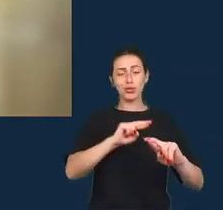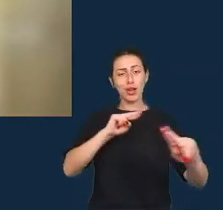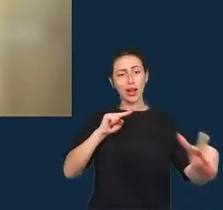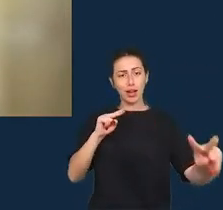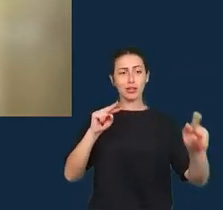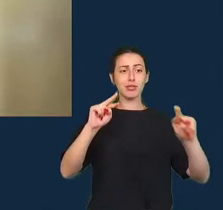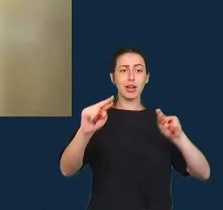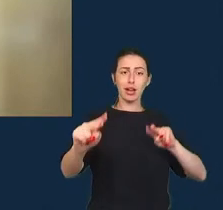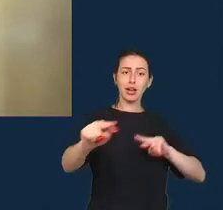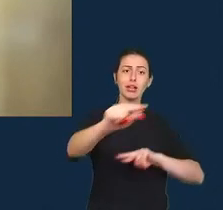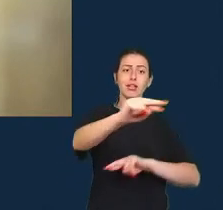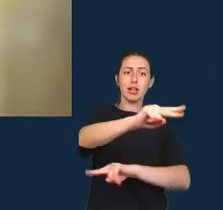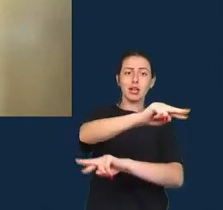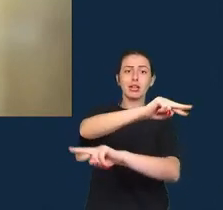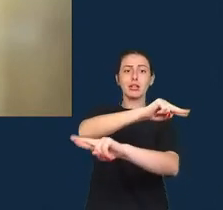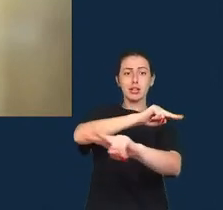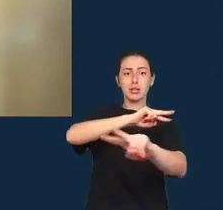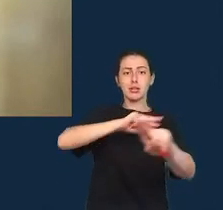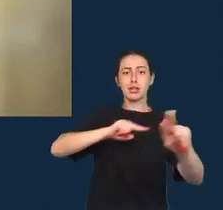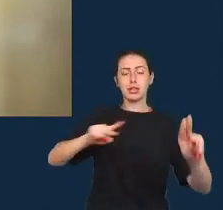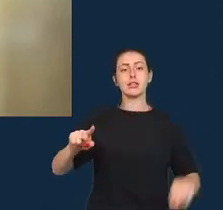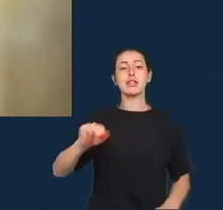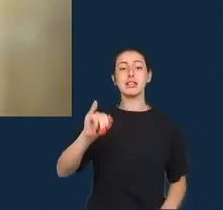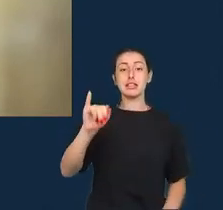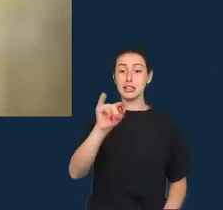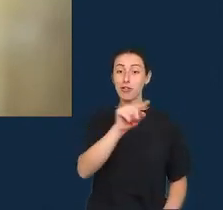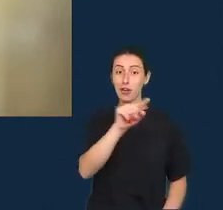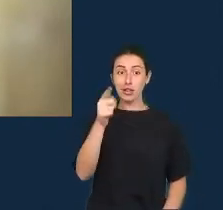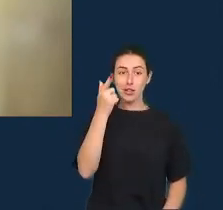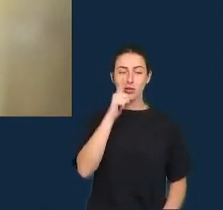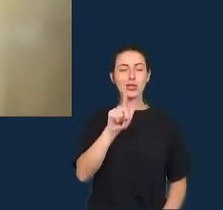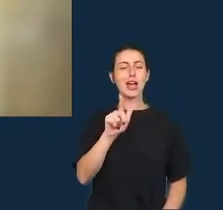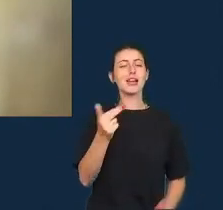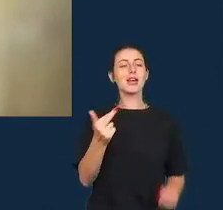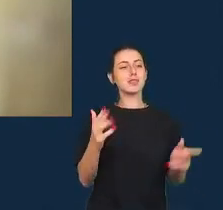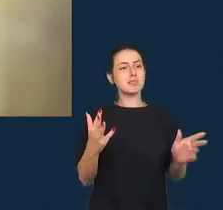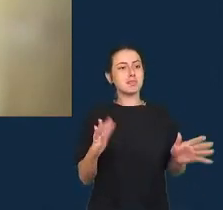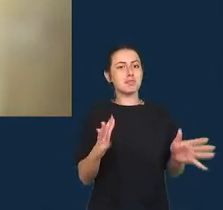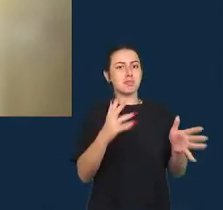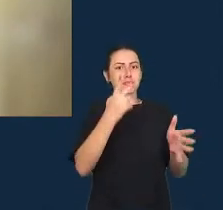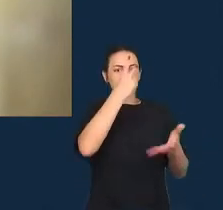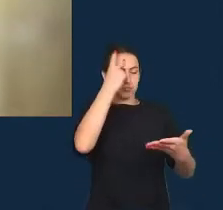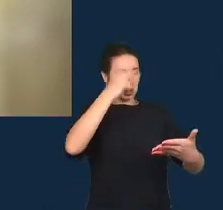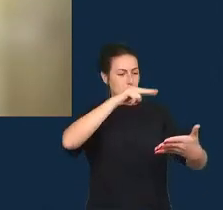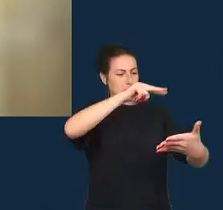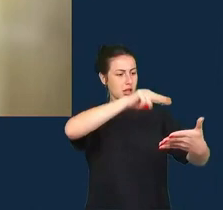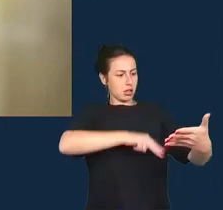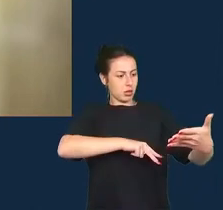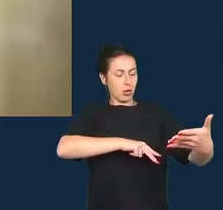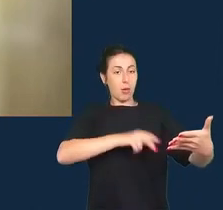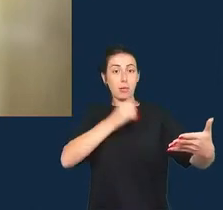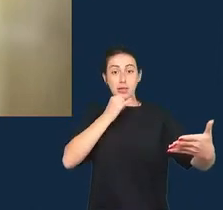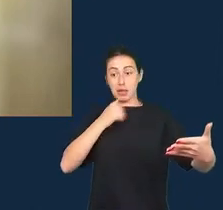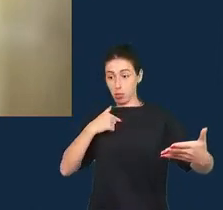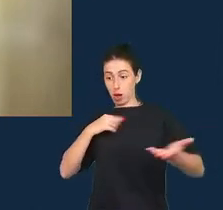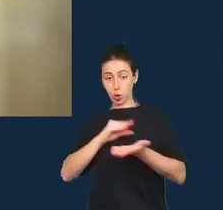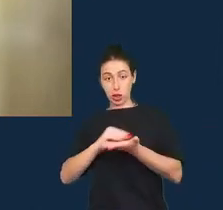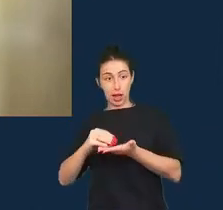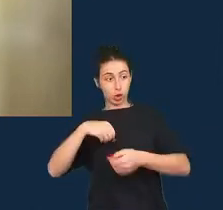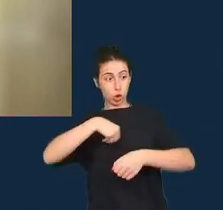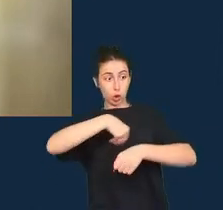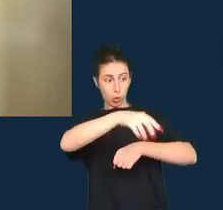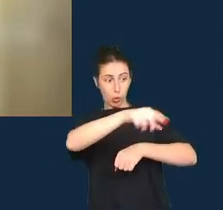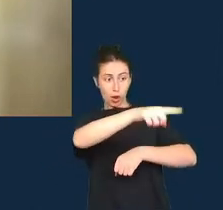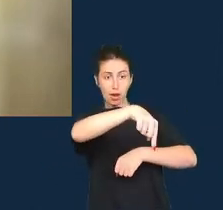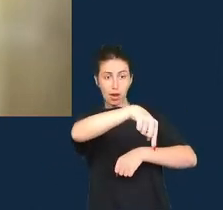isso de forma que você engaja o leitor numa co-construção da interpretação e das